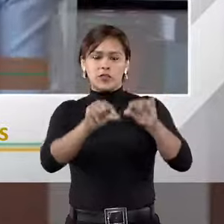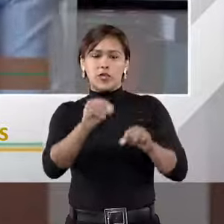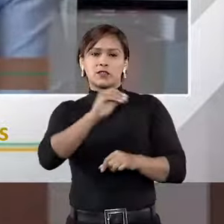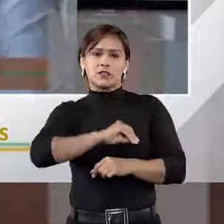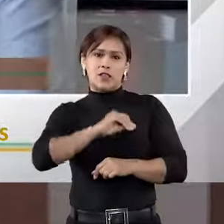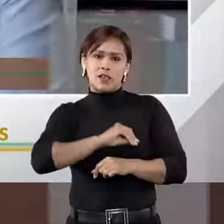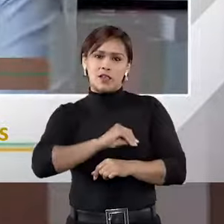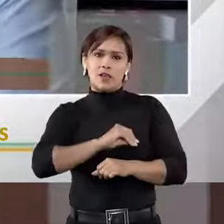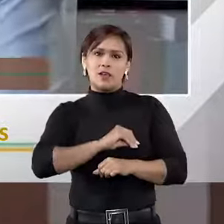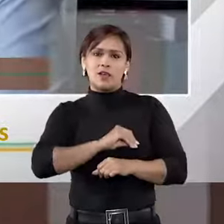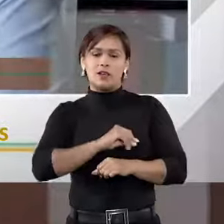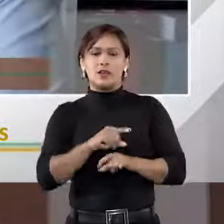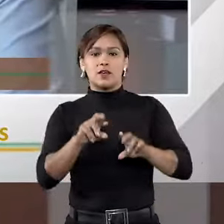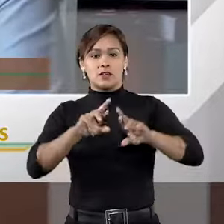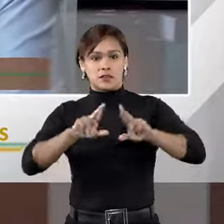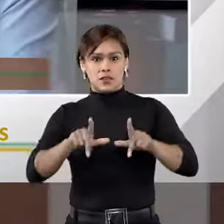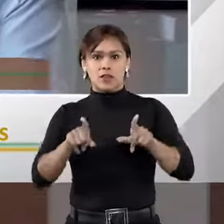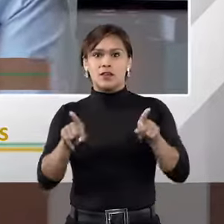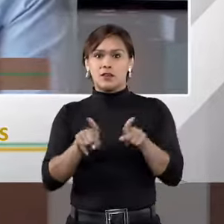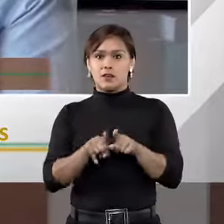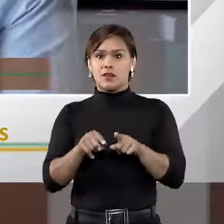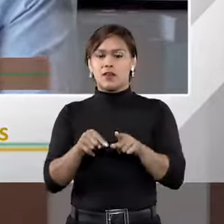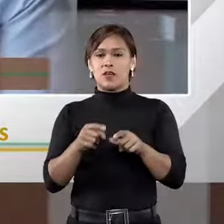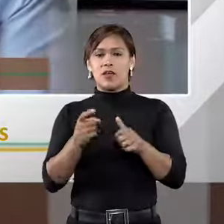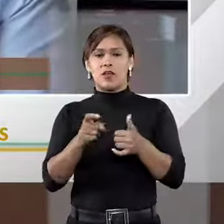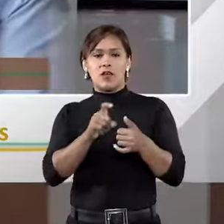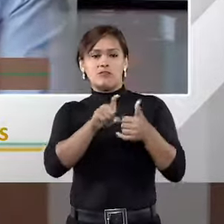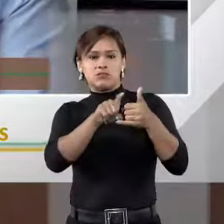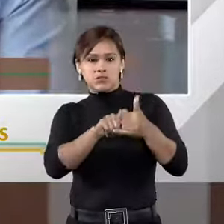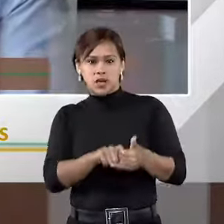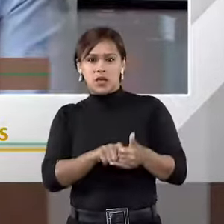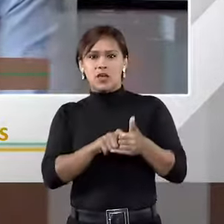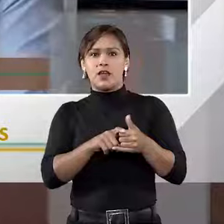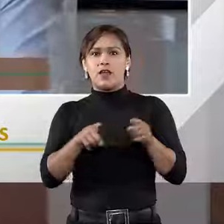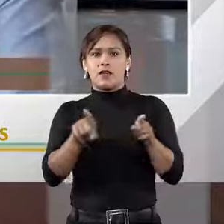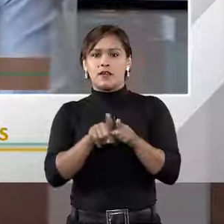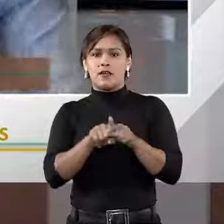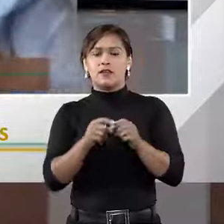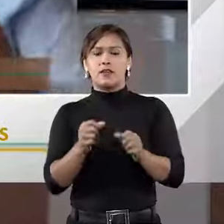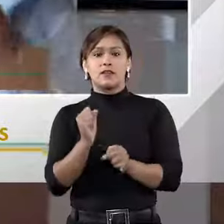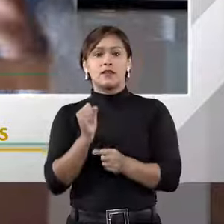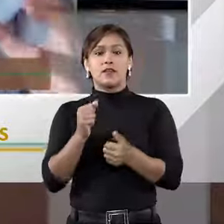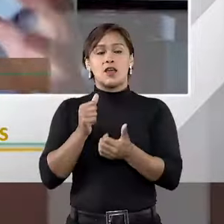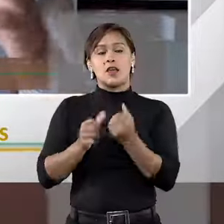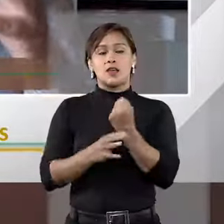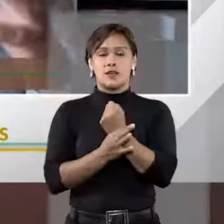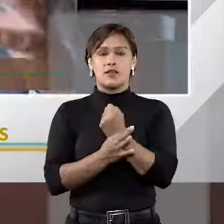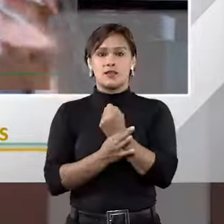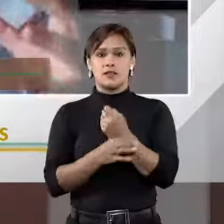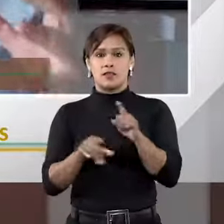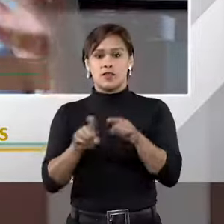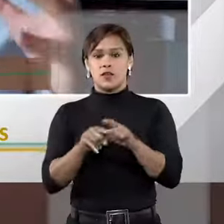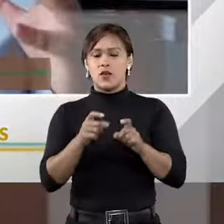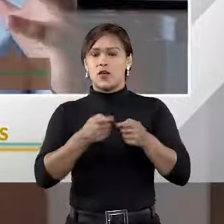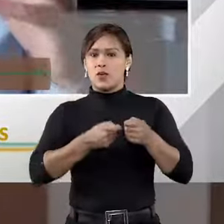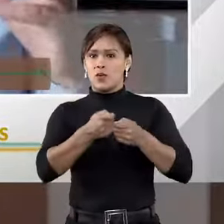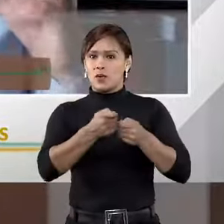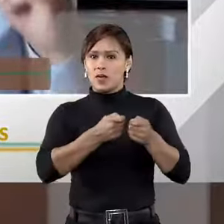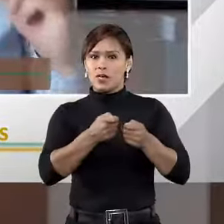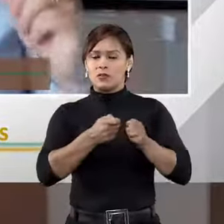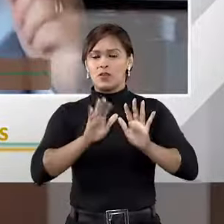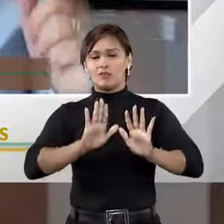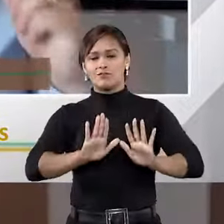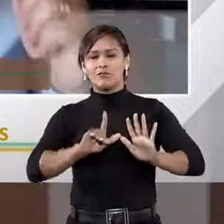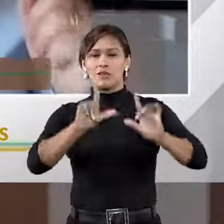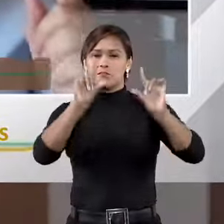salários. Então, há âncoras que garantem a independência do juiz. O acto, ele é mais, o acto fica numa situação